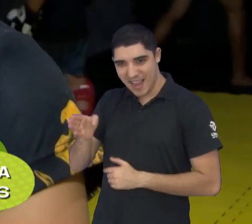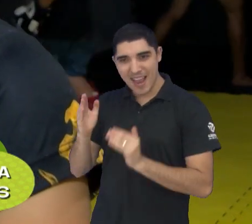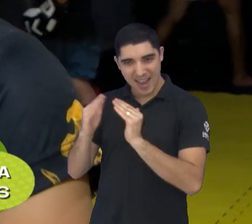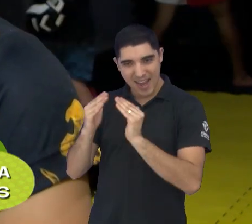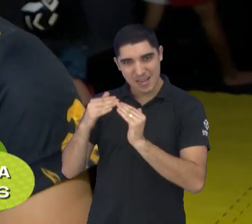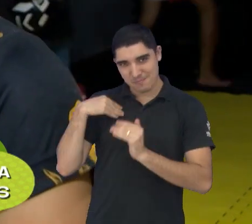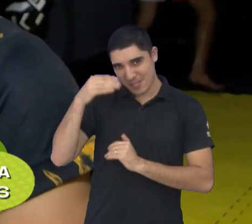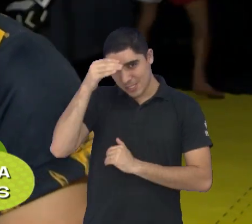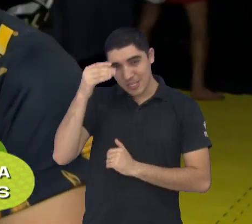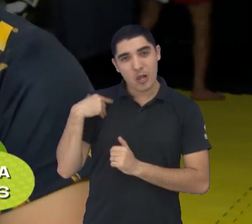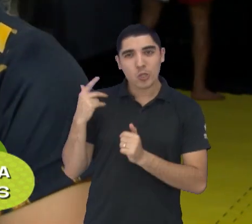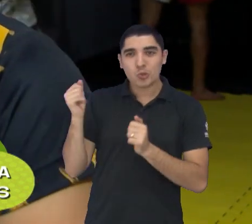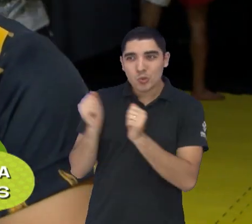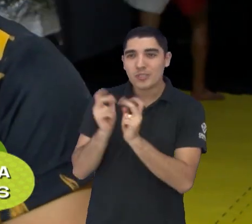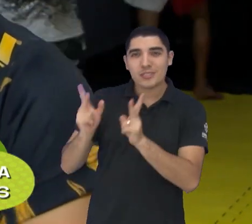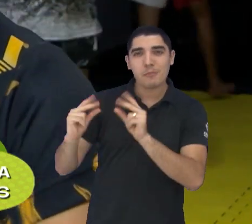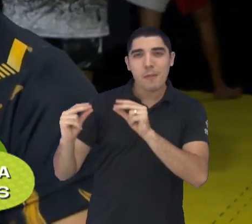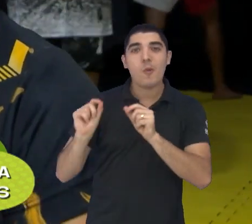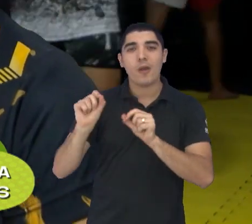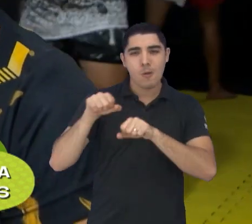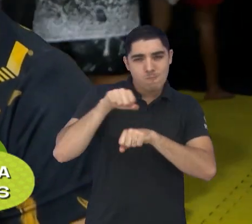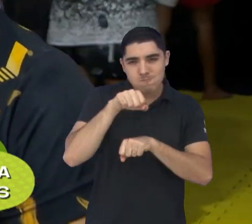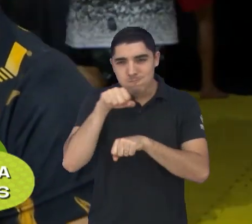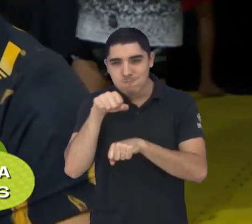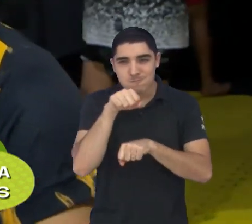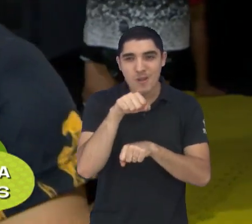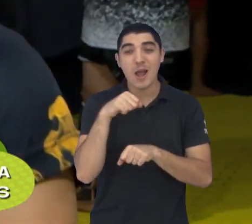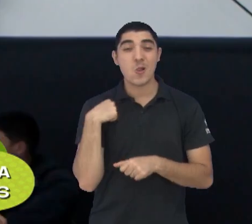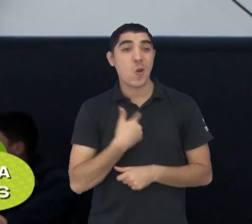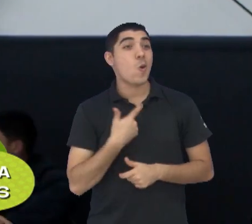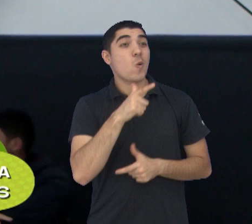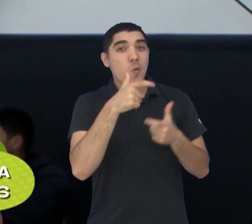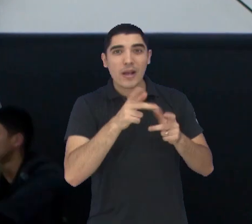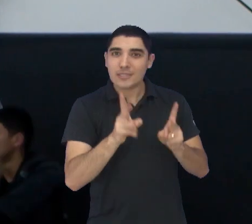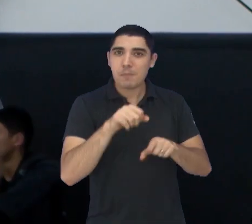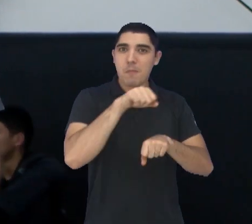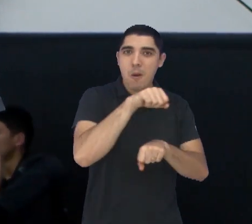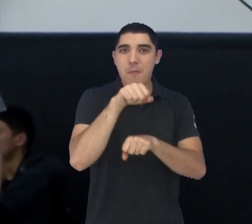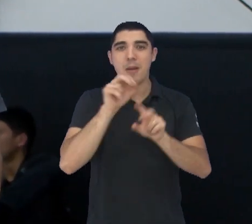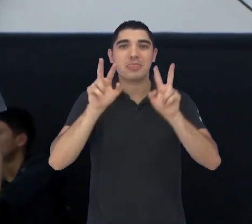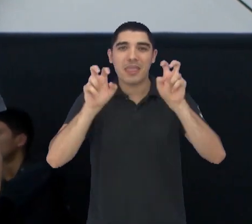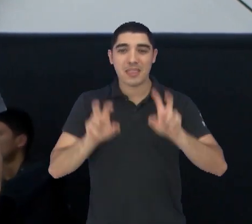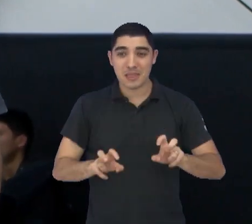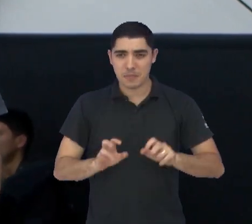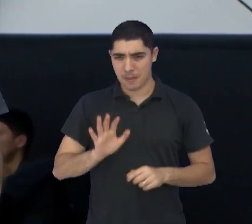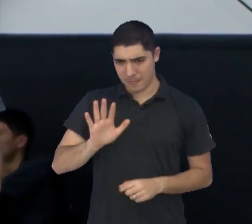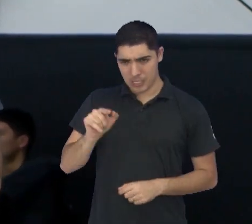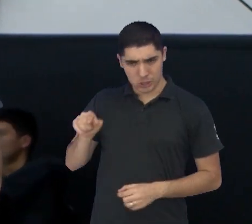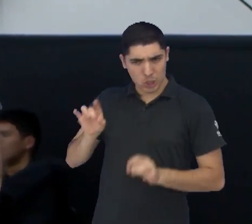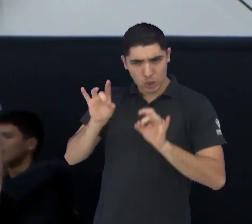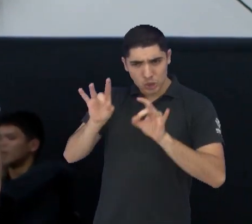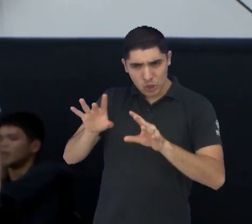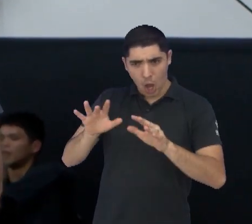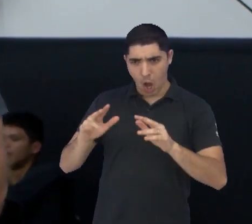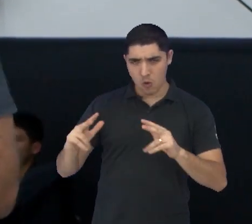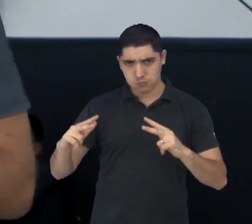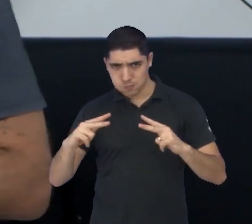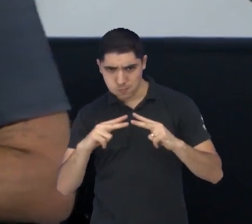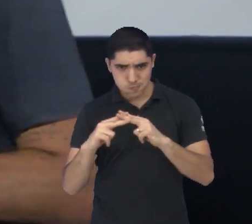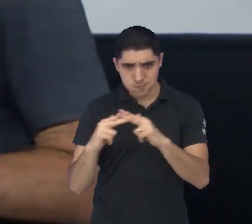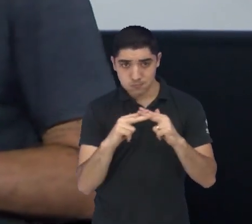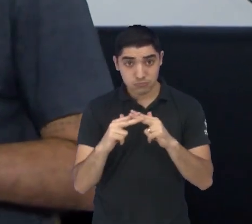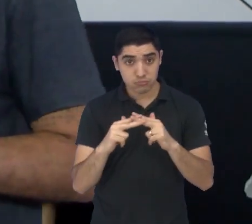Muay Thai, tá junto é Muay Thai, tá lanchando é Muay Thai, tá em um lugar é Muay Thai. Mas a Marcela não manda bem apenas os ringues de Muay Thai.